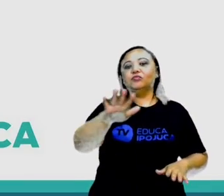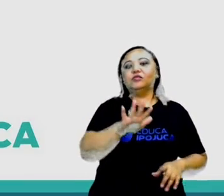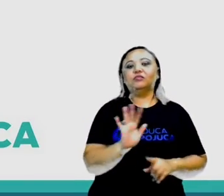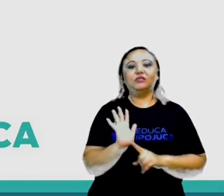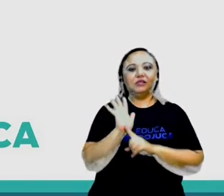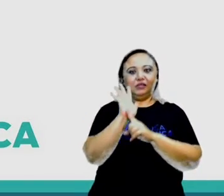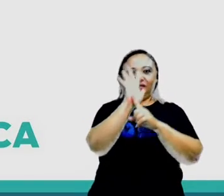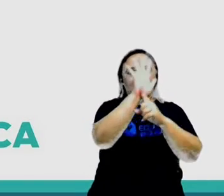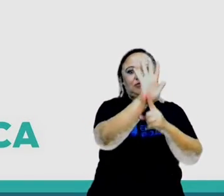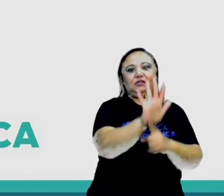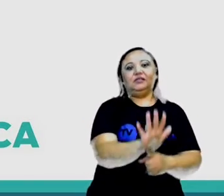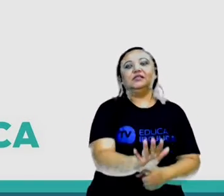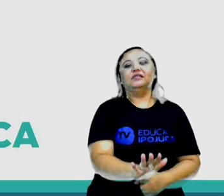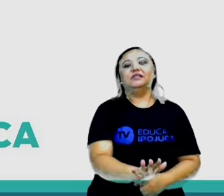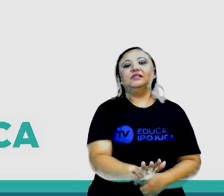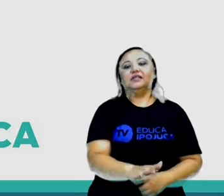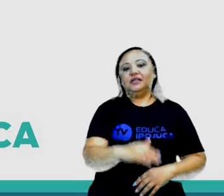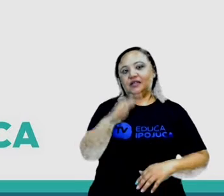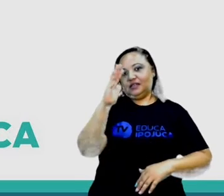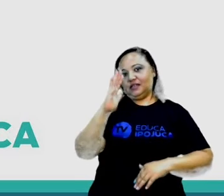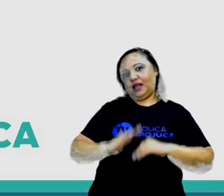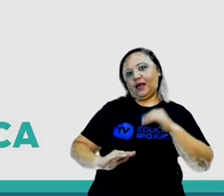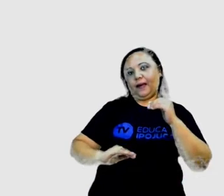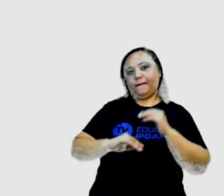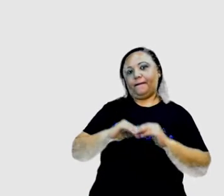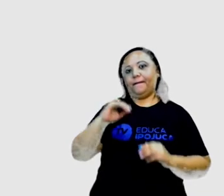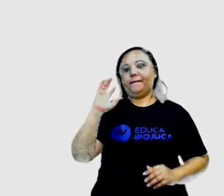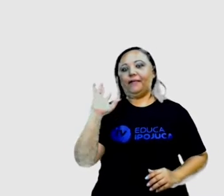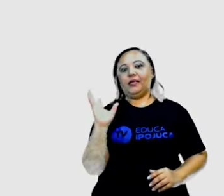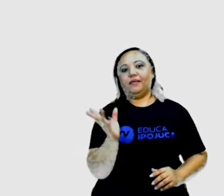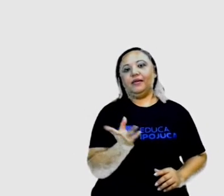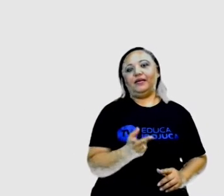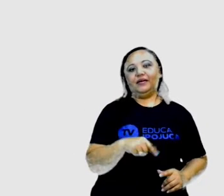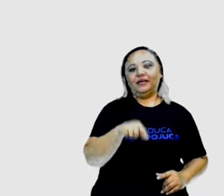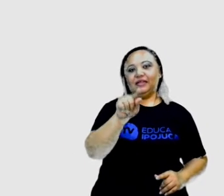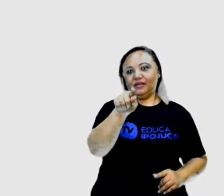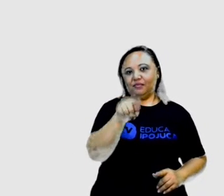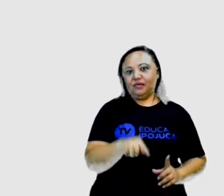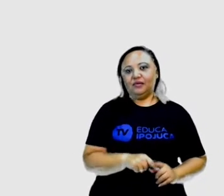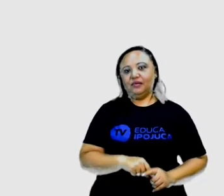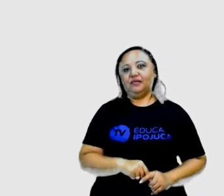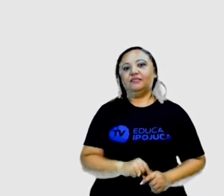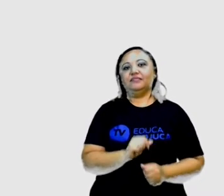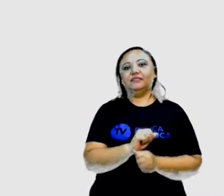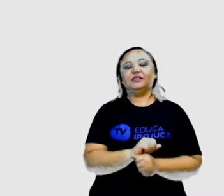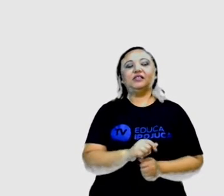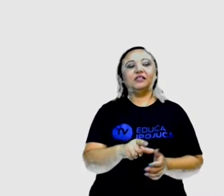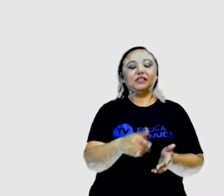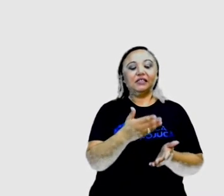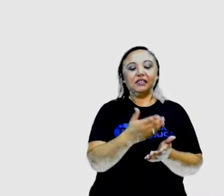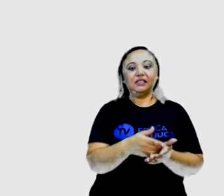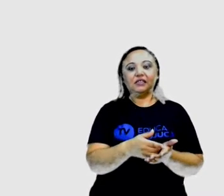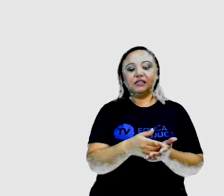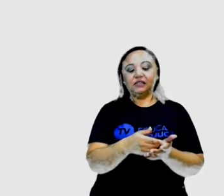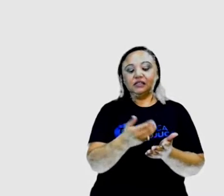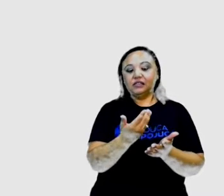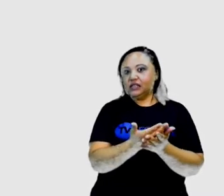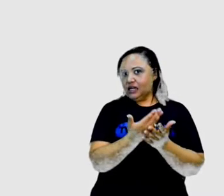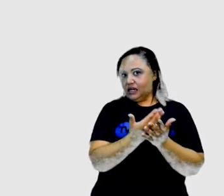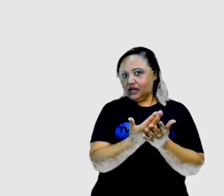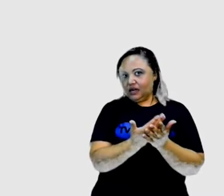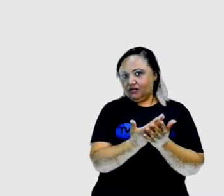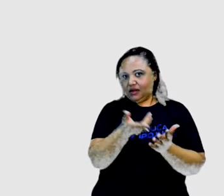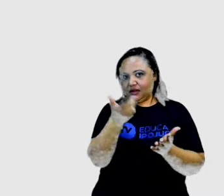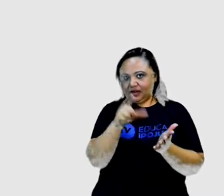de probabilidade, certo? Preparados? Porque na última aula nós somamos e